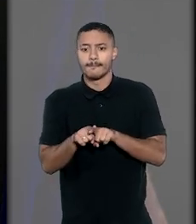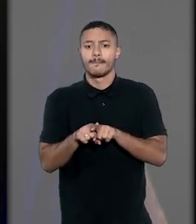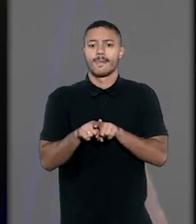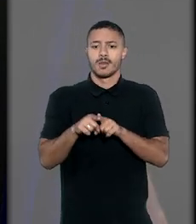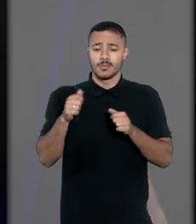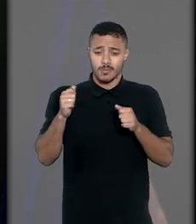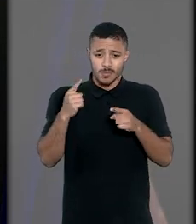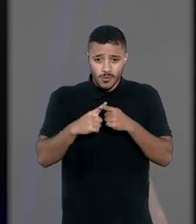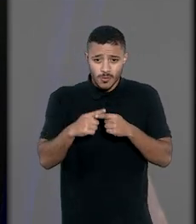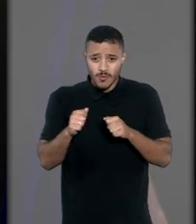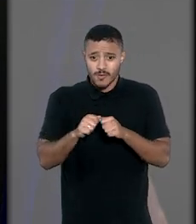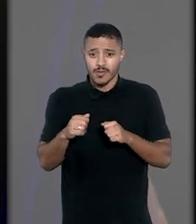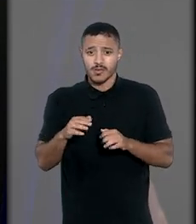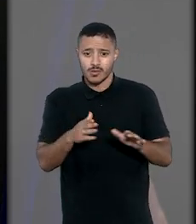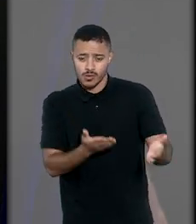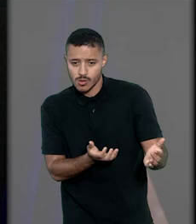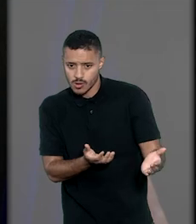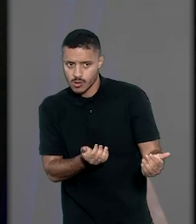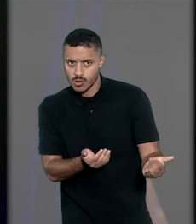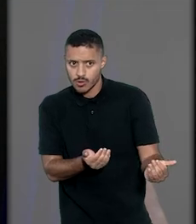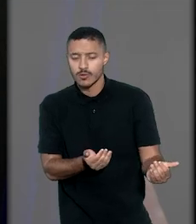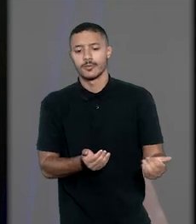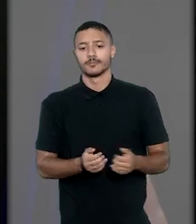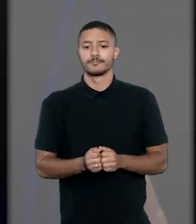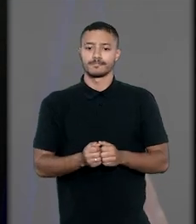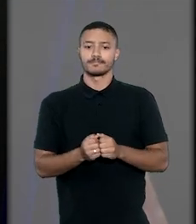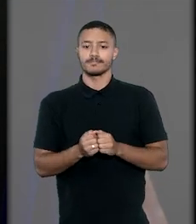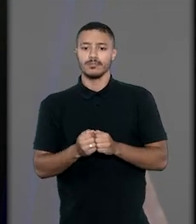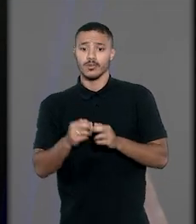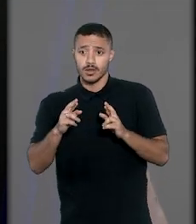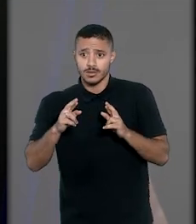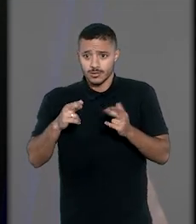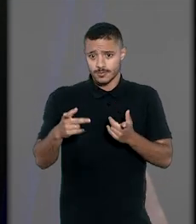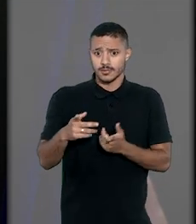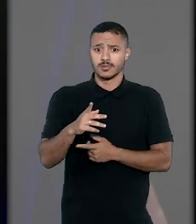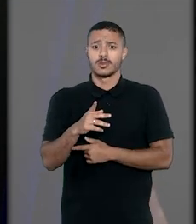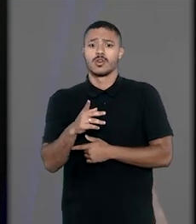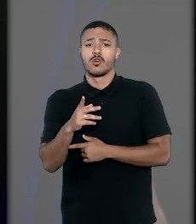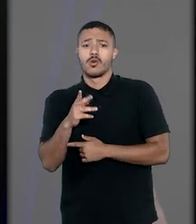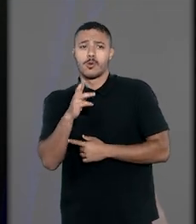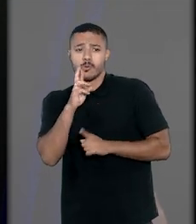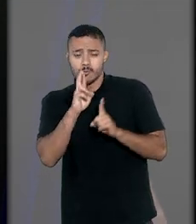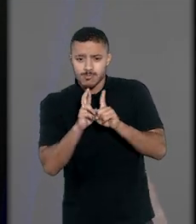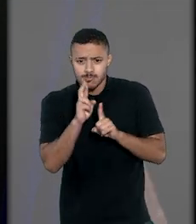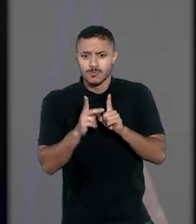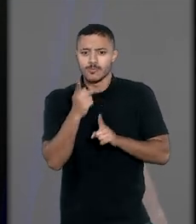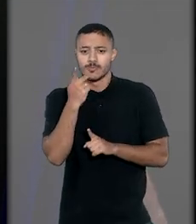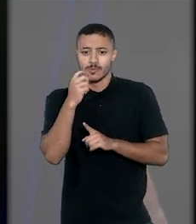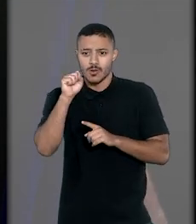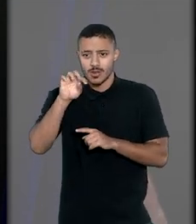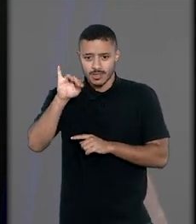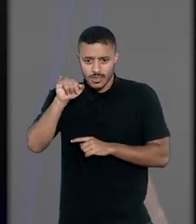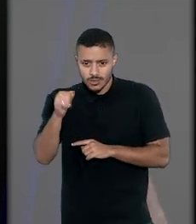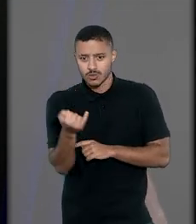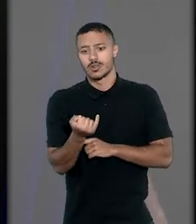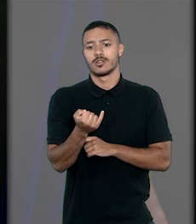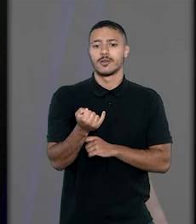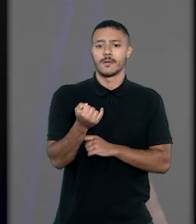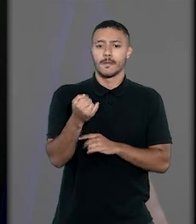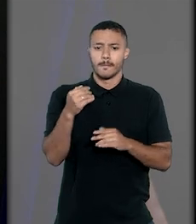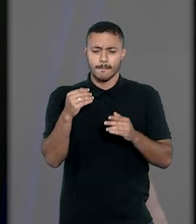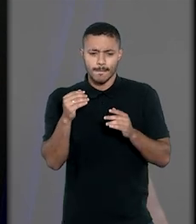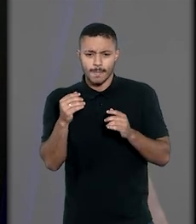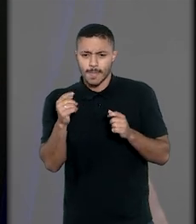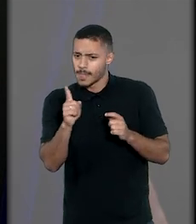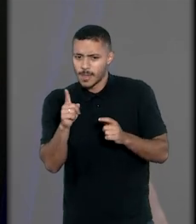infracional análogo, porque foi cometido na adolescência. Devido a essa diferença técnica, o recorrente alegou ao STJ